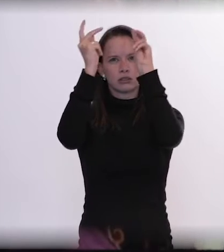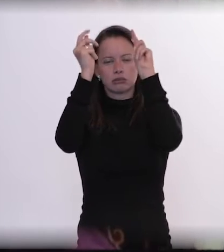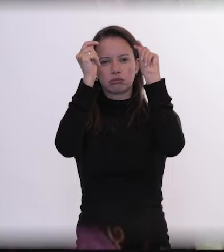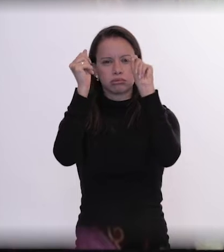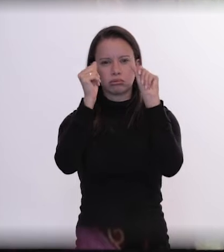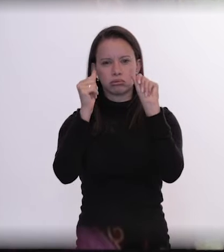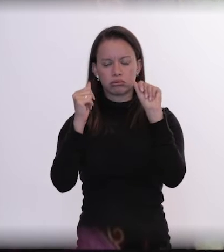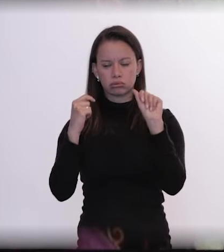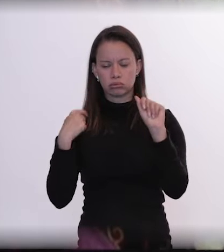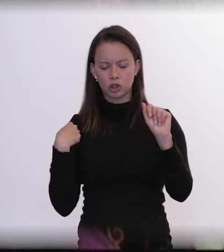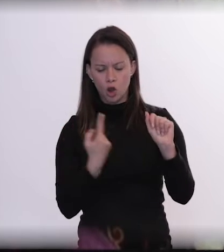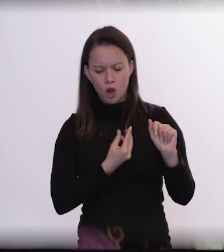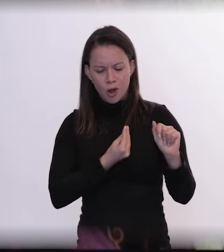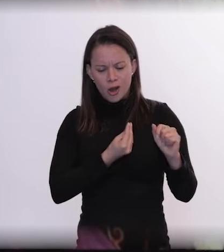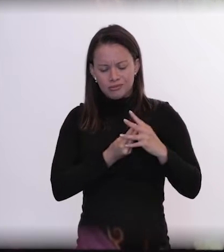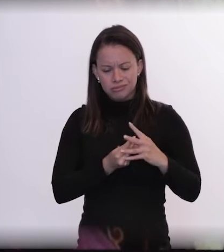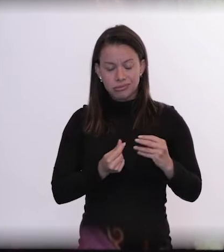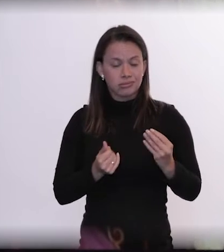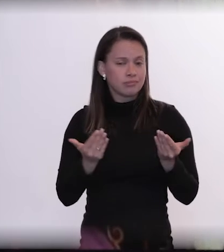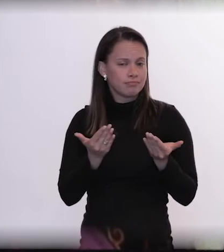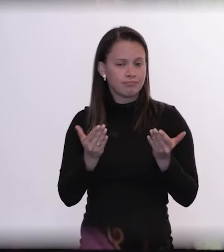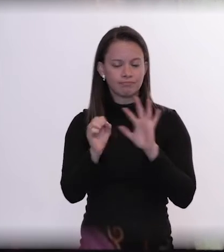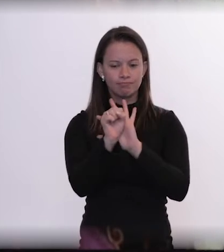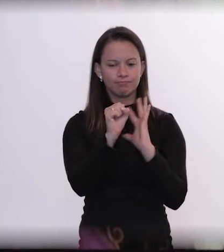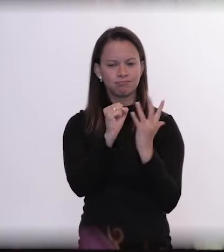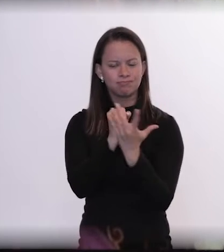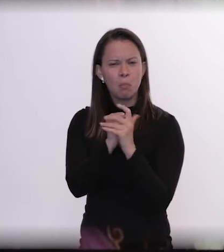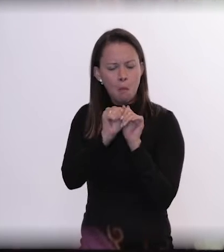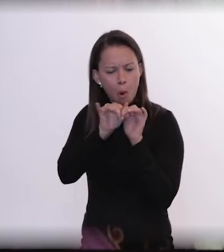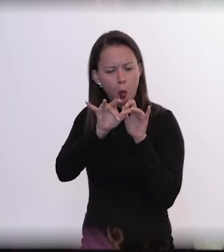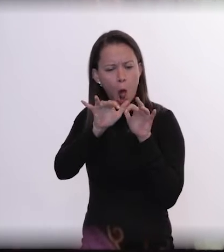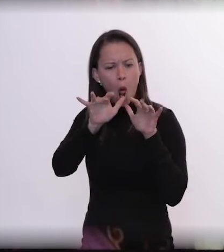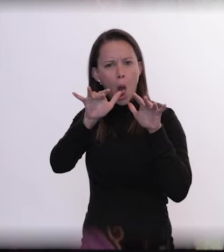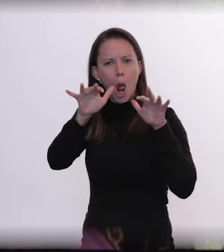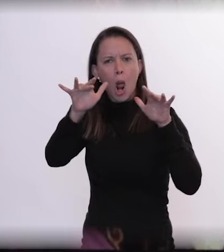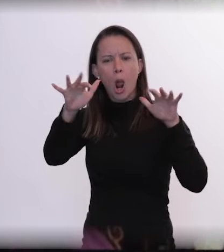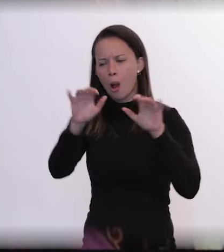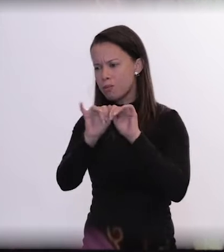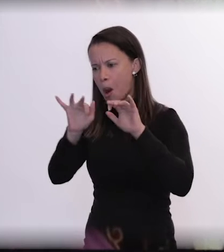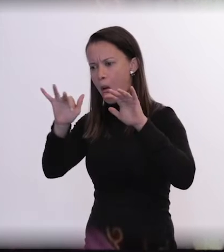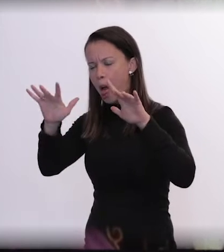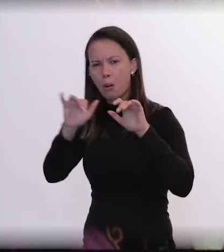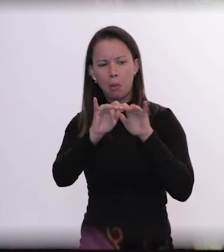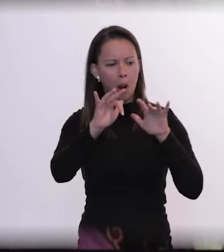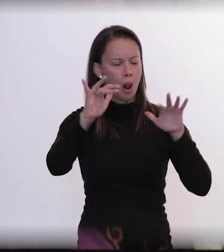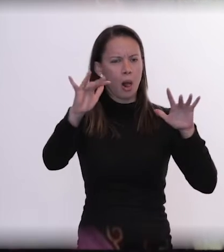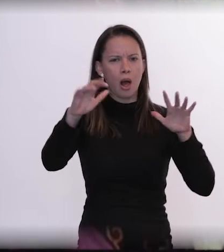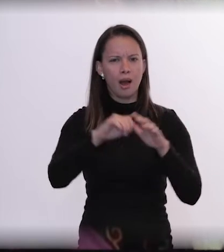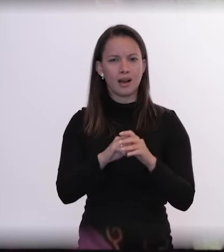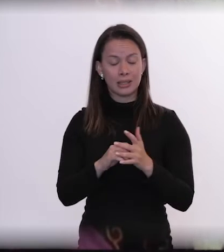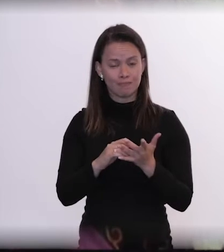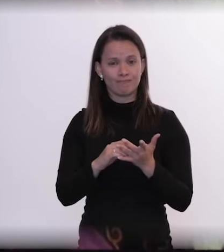E a gente chega no tempo das pandemias que está extremamente conectada com essa profunda alteração do